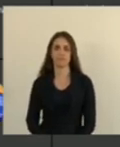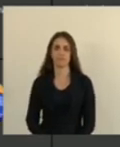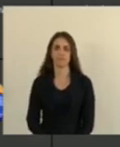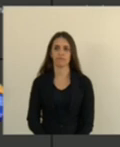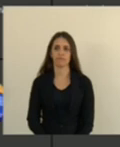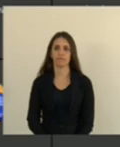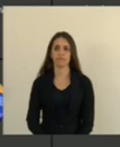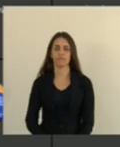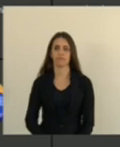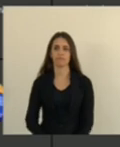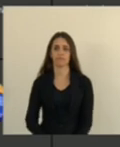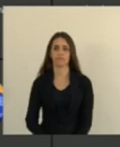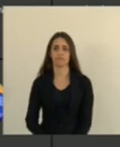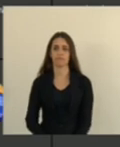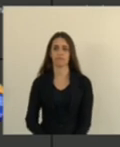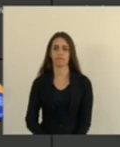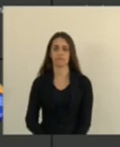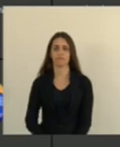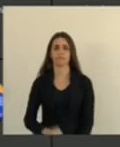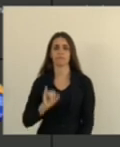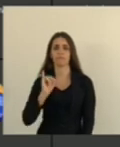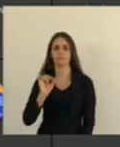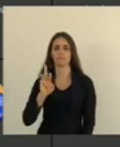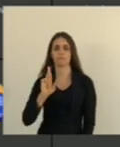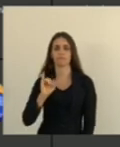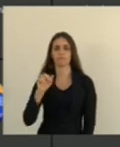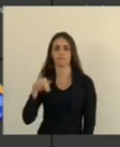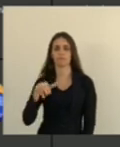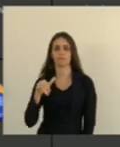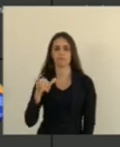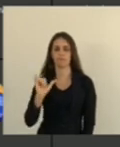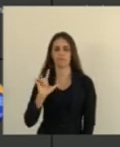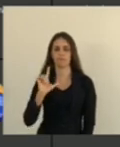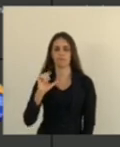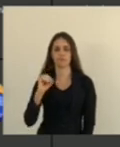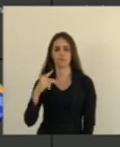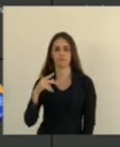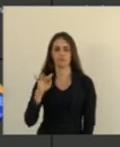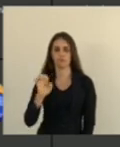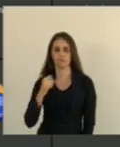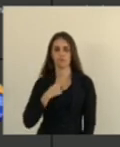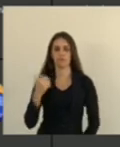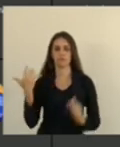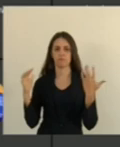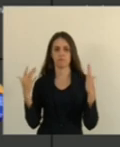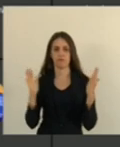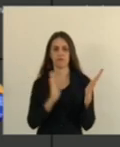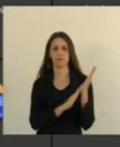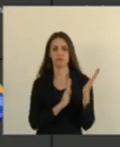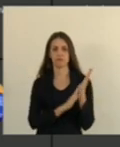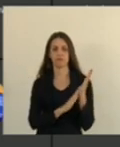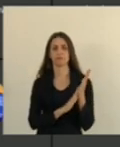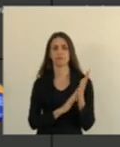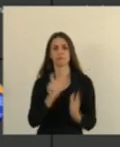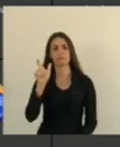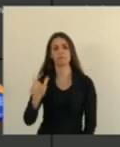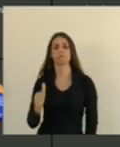Deputado Eline Lopes Voto com o relator E parabenizo A iniciativa Do deputado